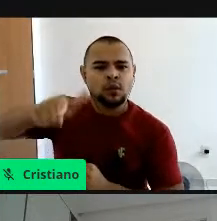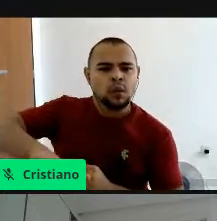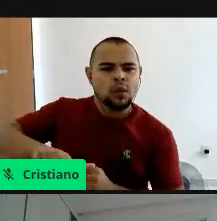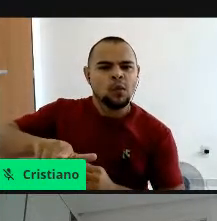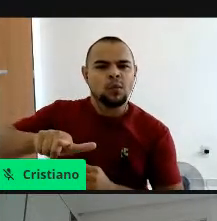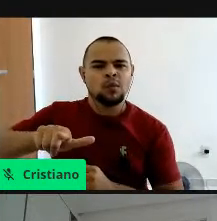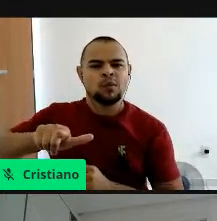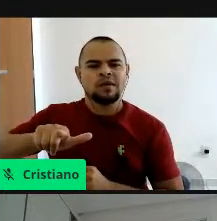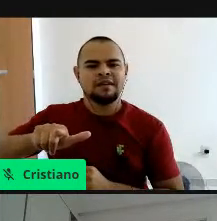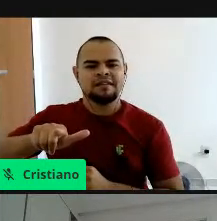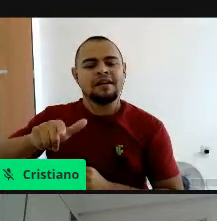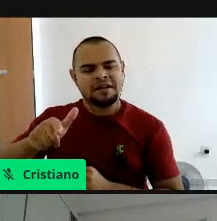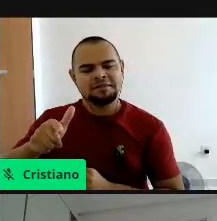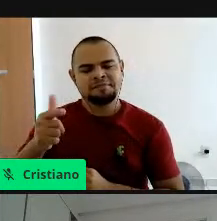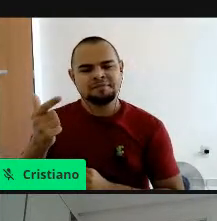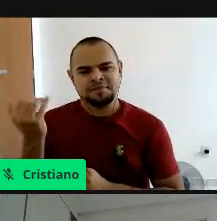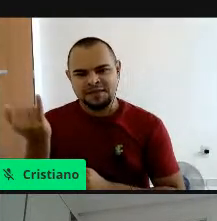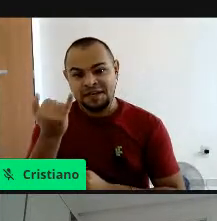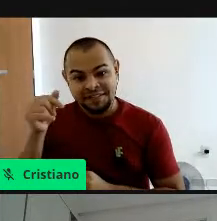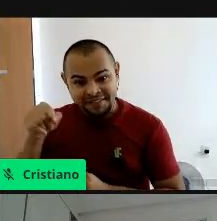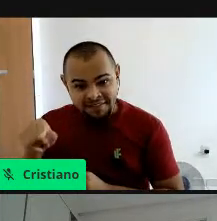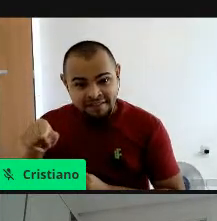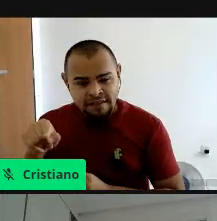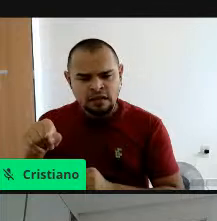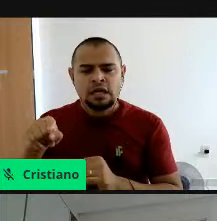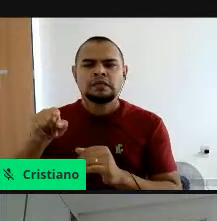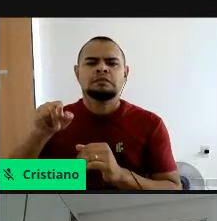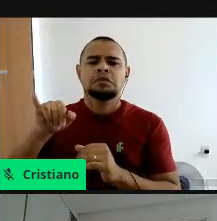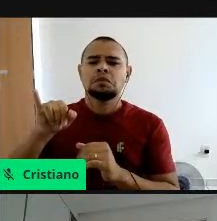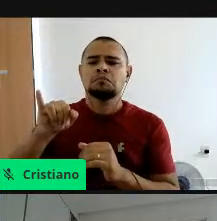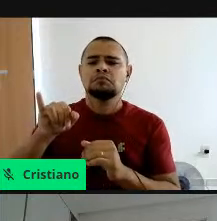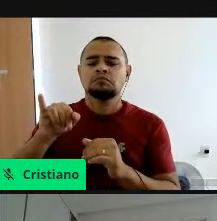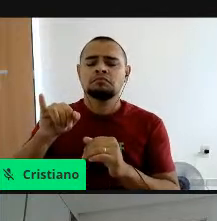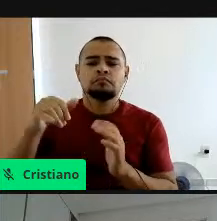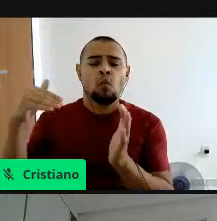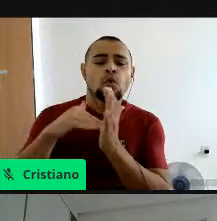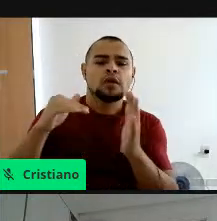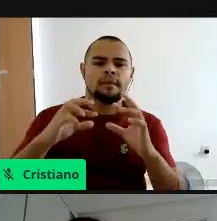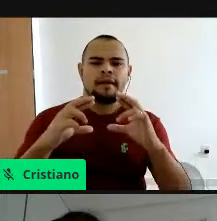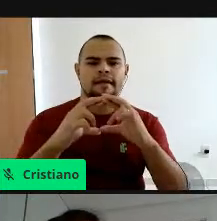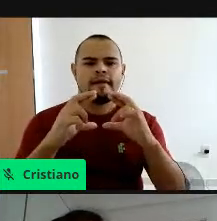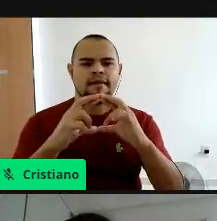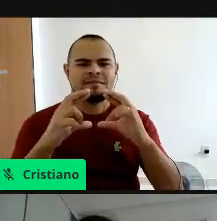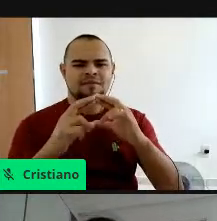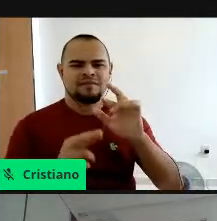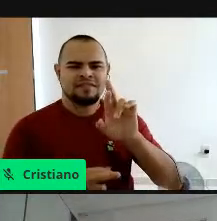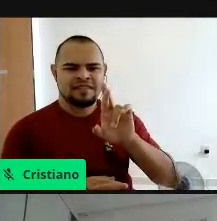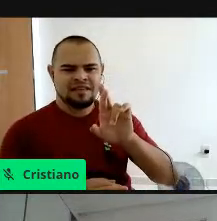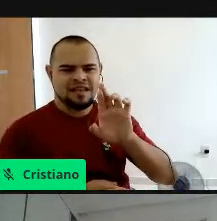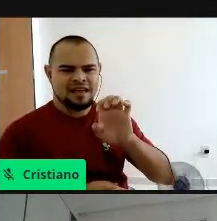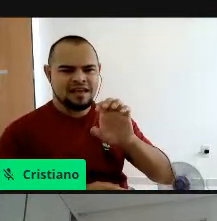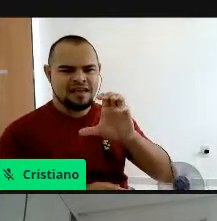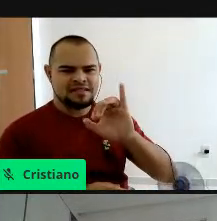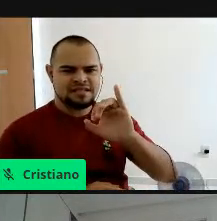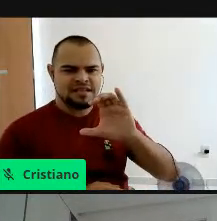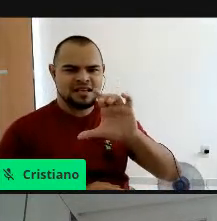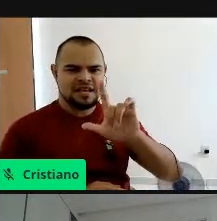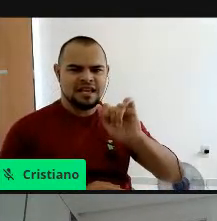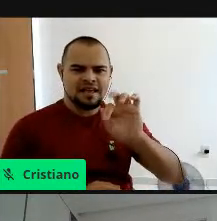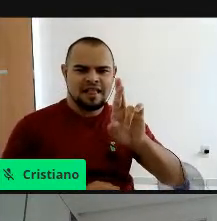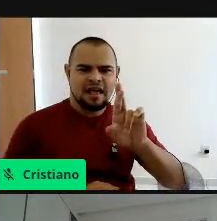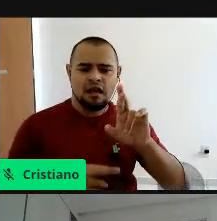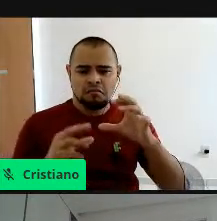né, é muito interessante isso, em último caso, reciclar, né, e aquilo que não for reciclado é realmente